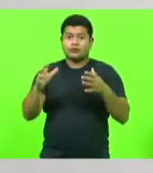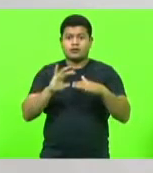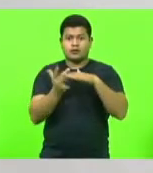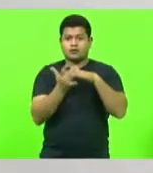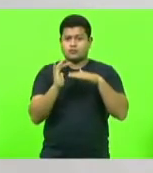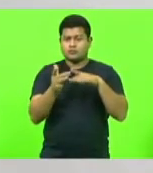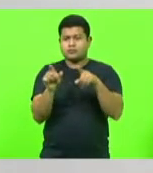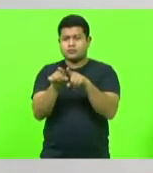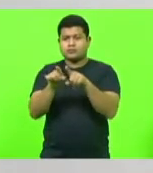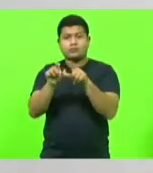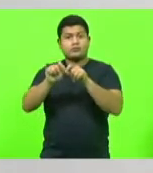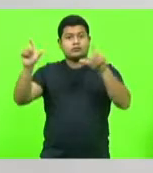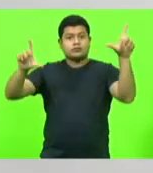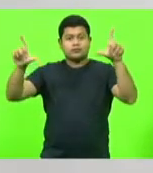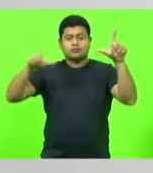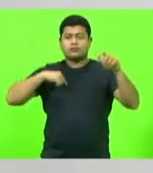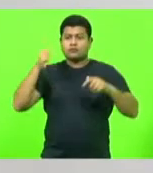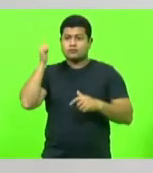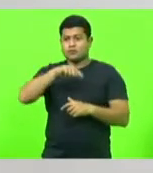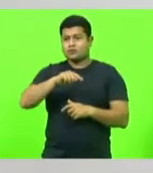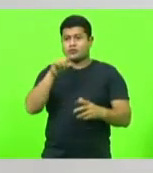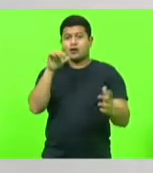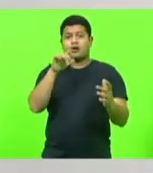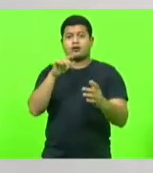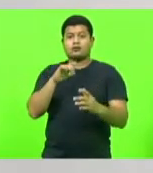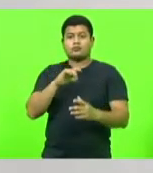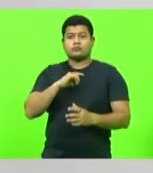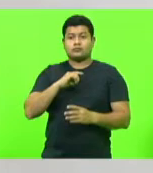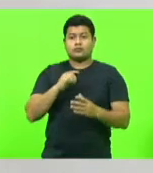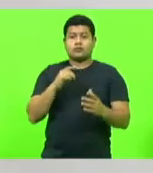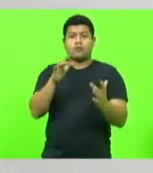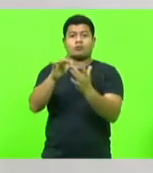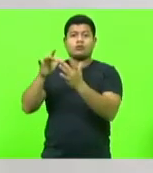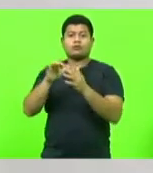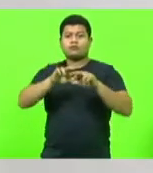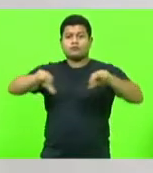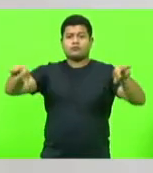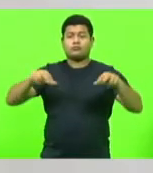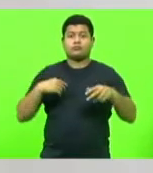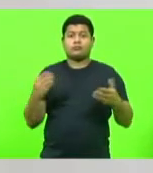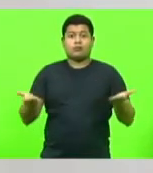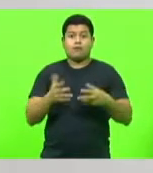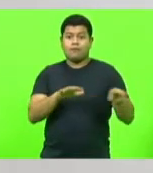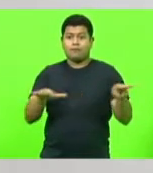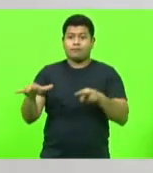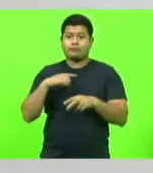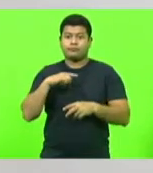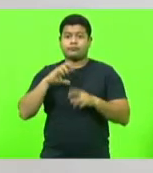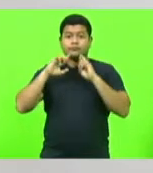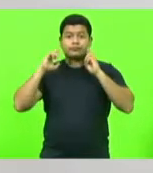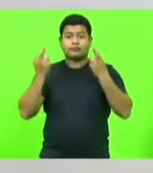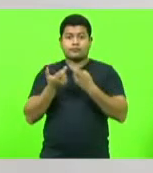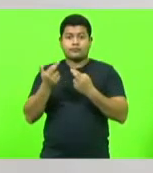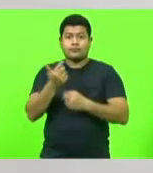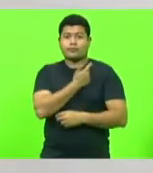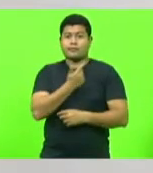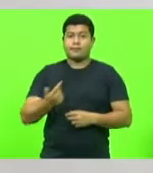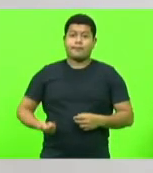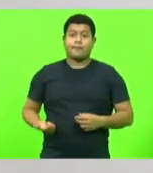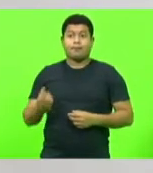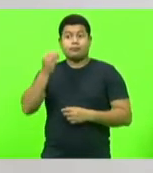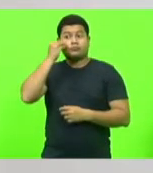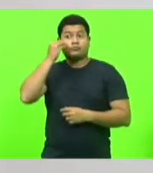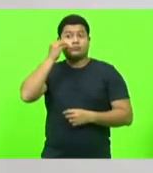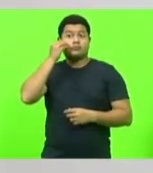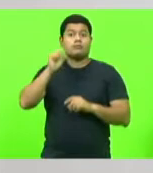então a gente consegue falar com muitas pessoas. Durante essa semana, houve uma reunião dos governadores, tentando, de alguma